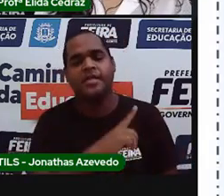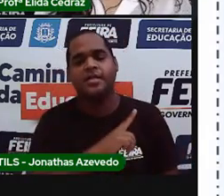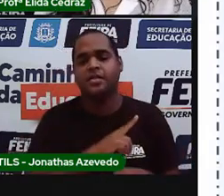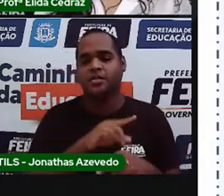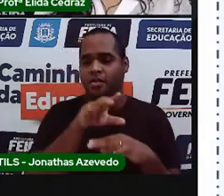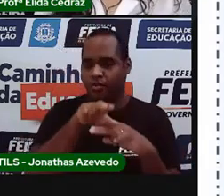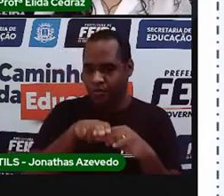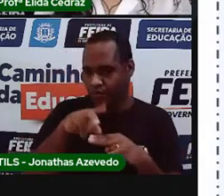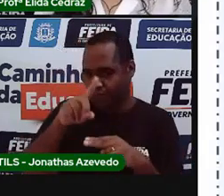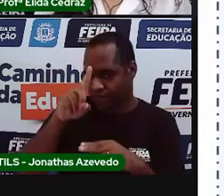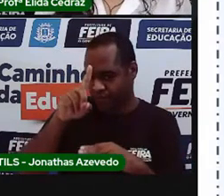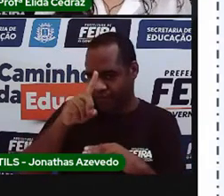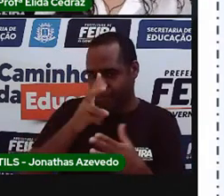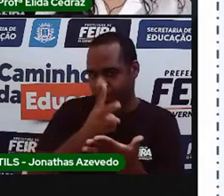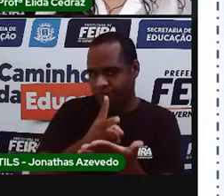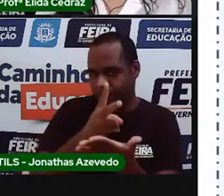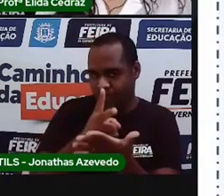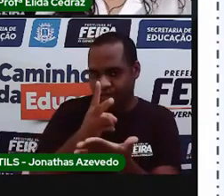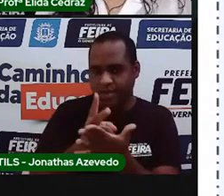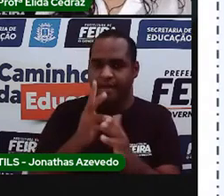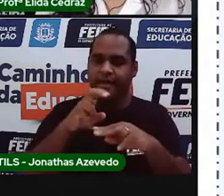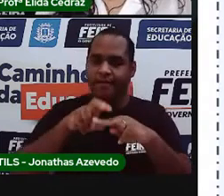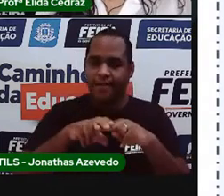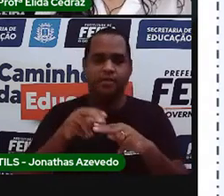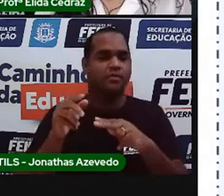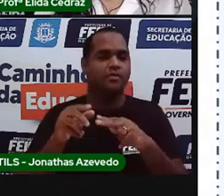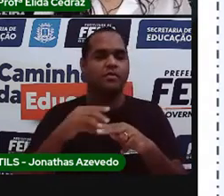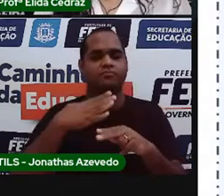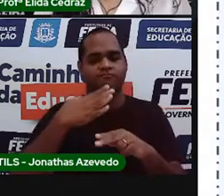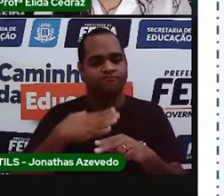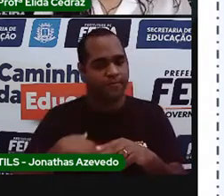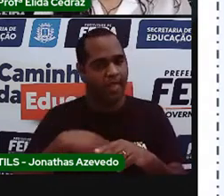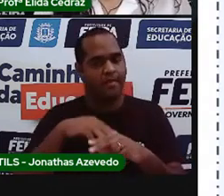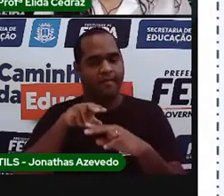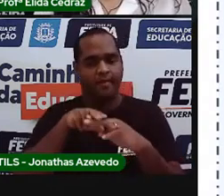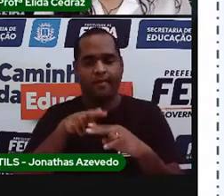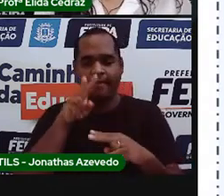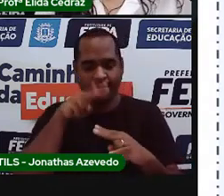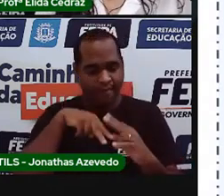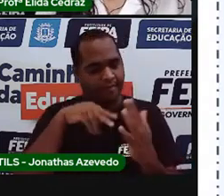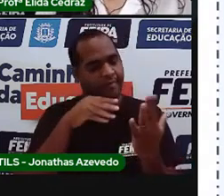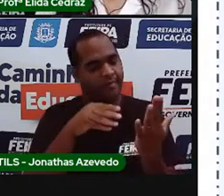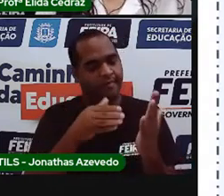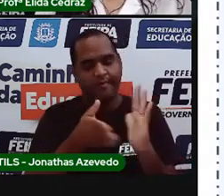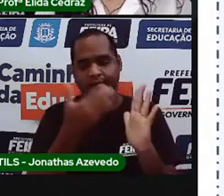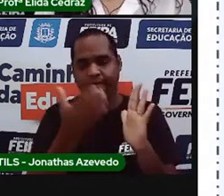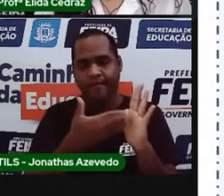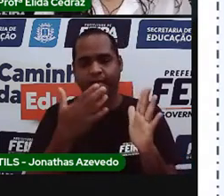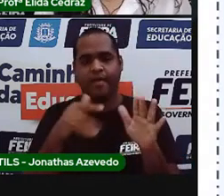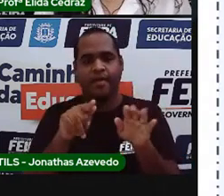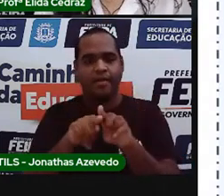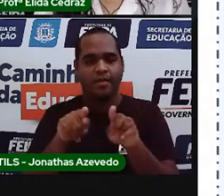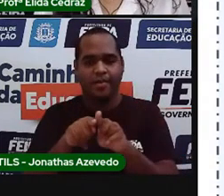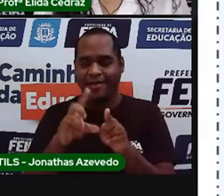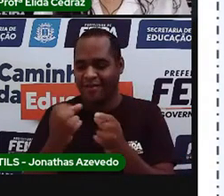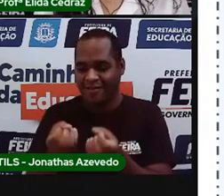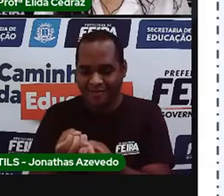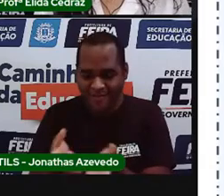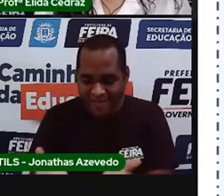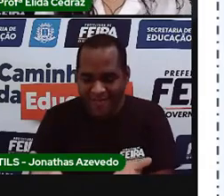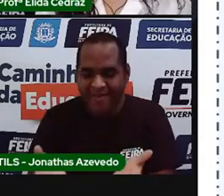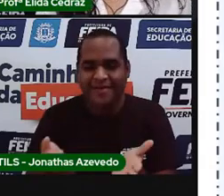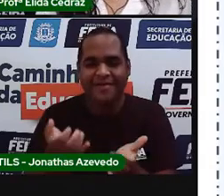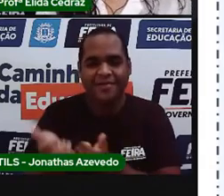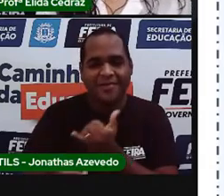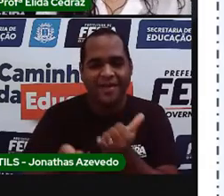de toda tarde sentar na varanda para ler um livro e de ir ao bingo da terceira